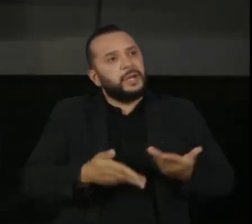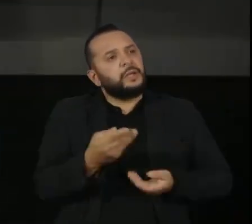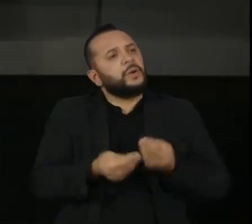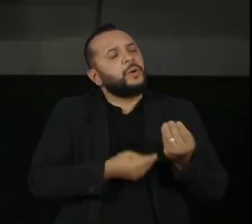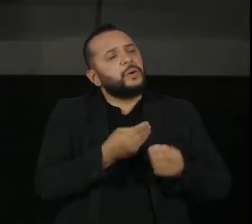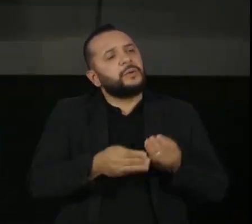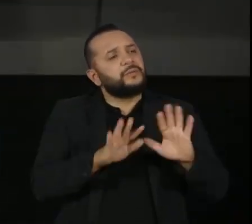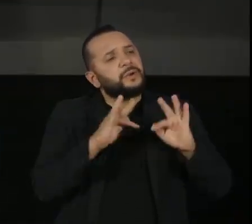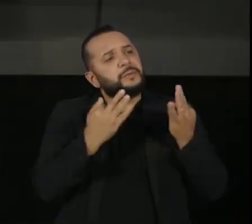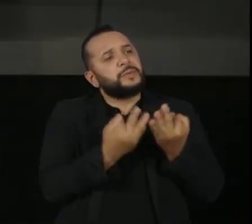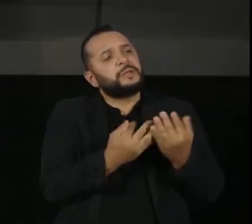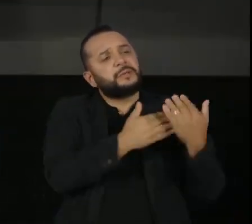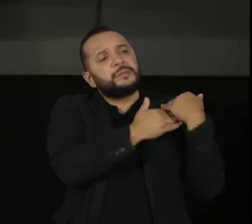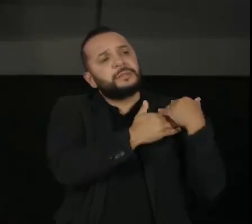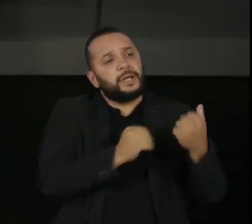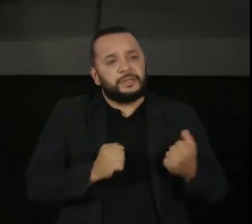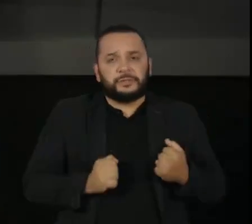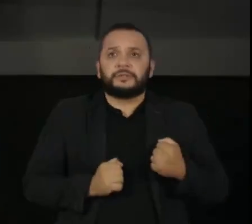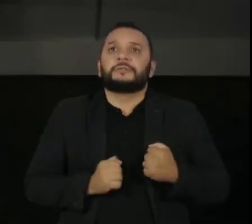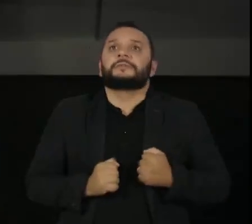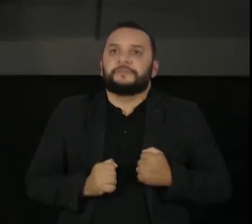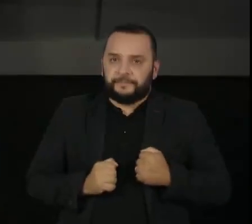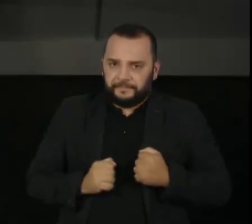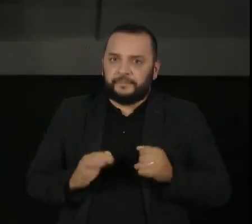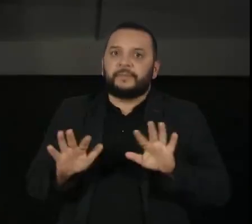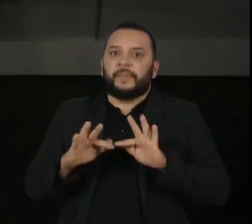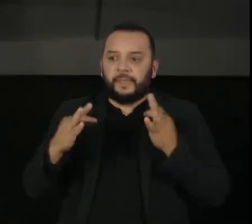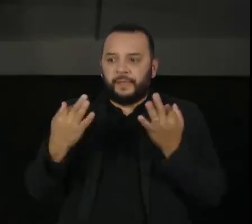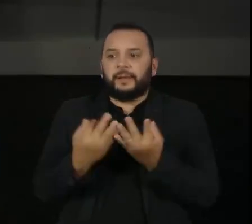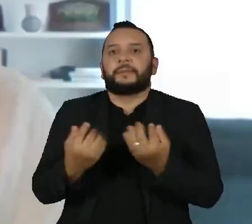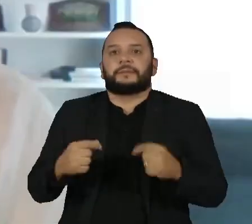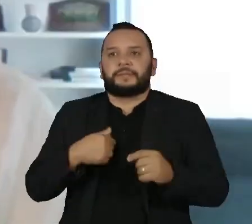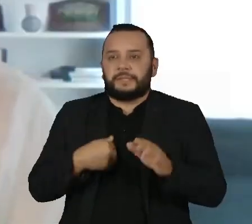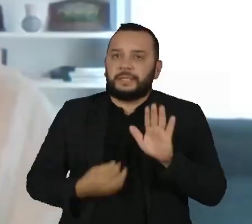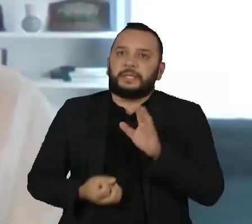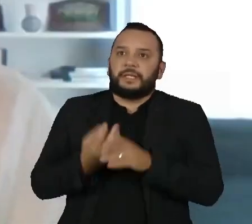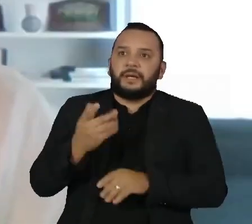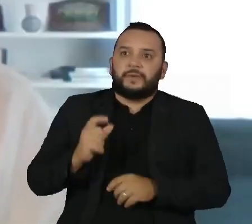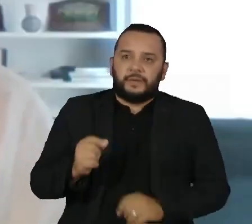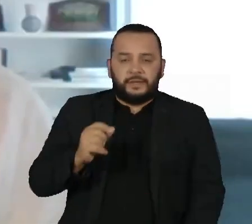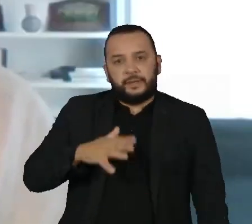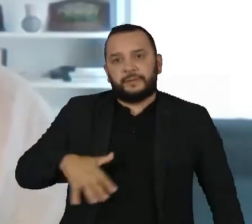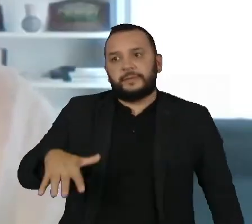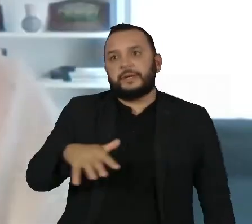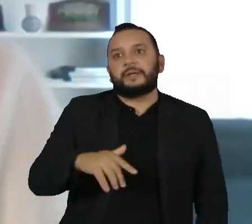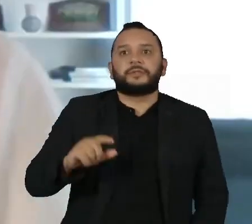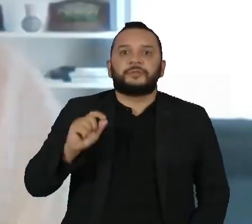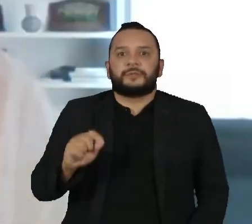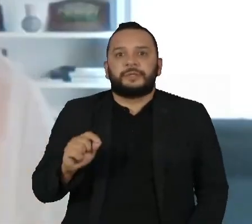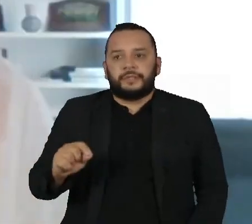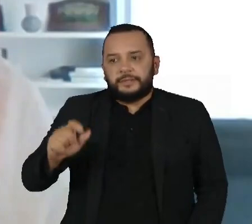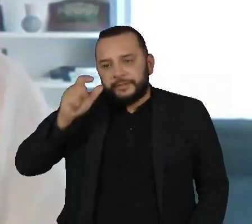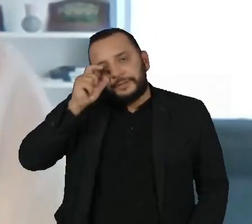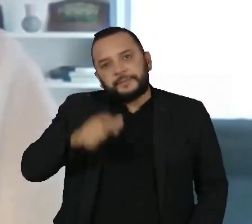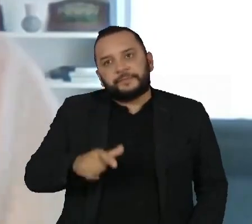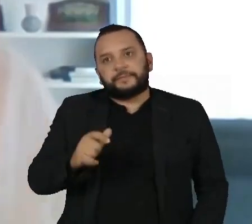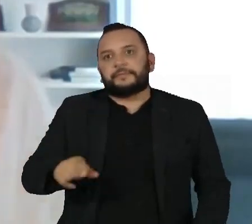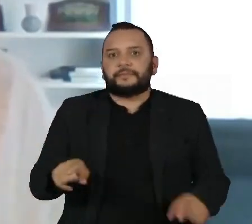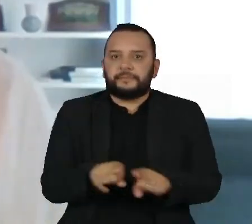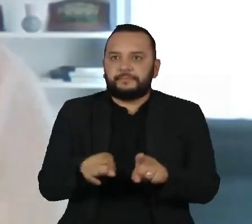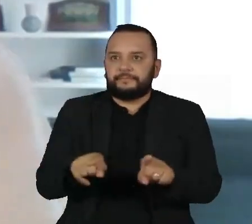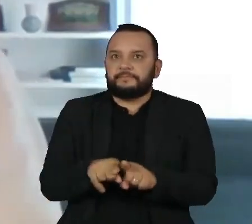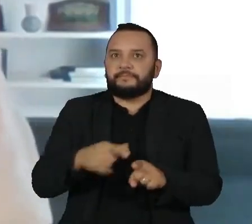família? É importante também que a família crie para essas crianças um ambiente interessante e